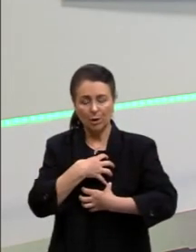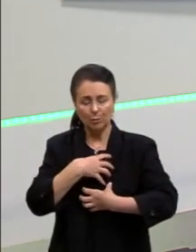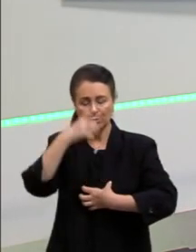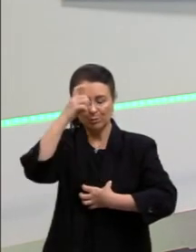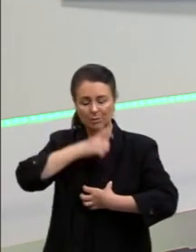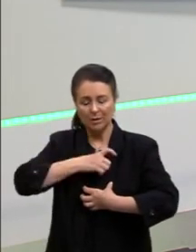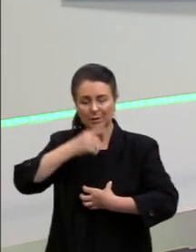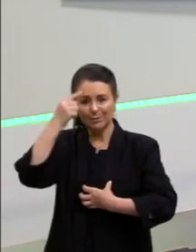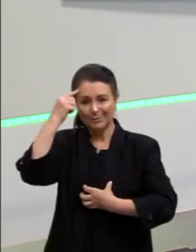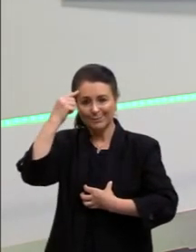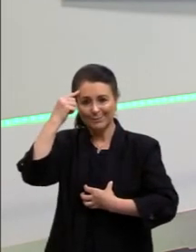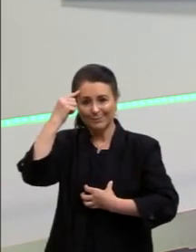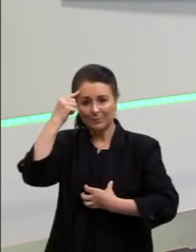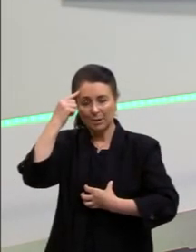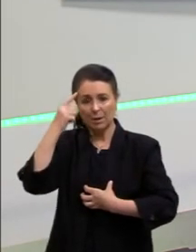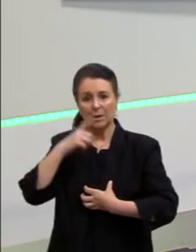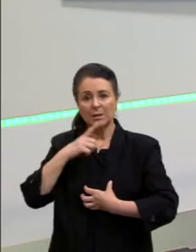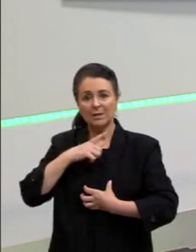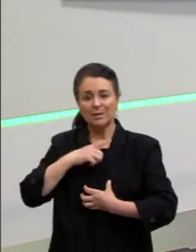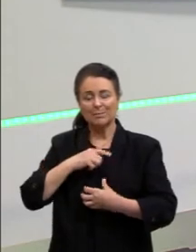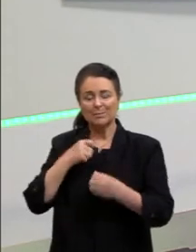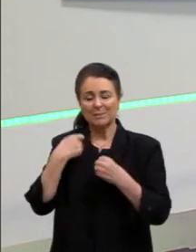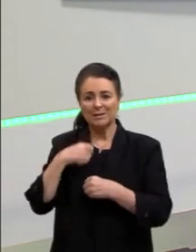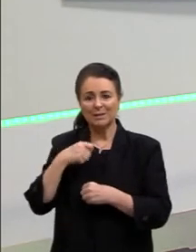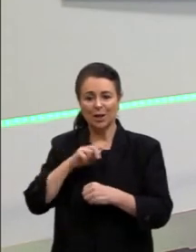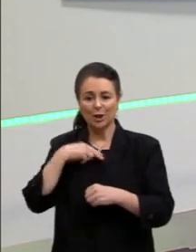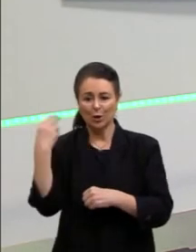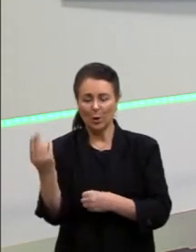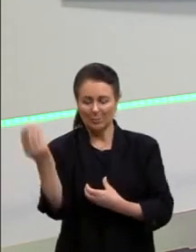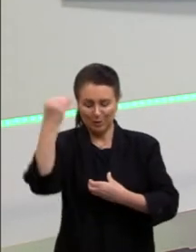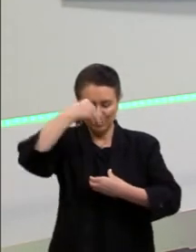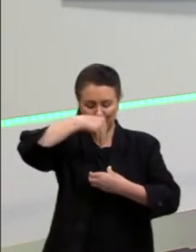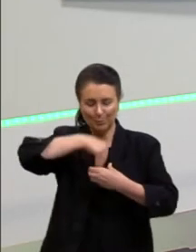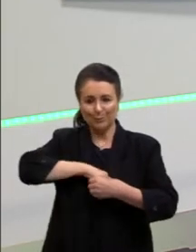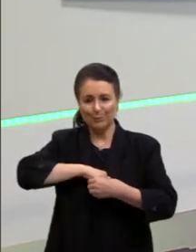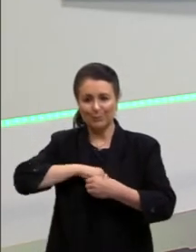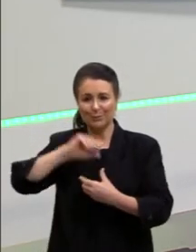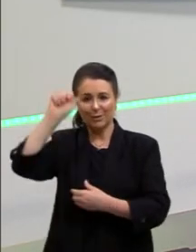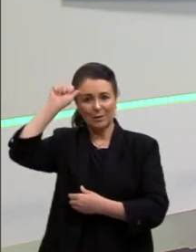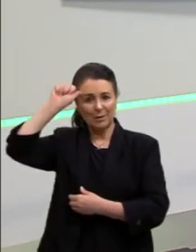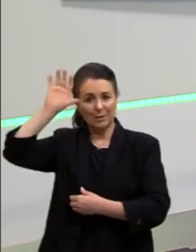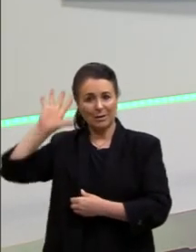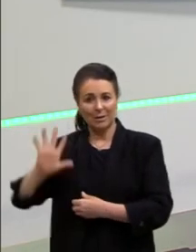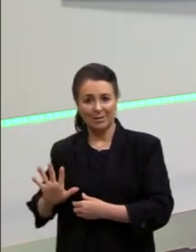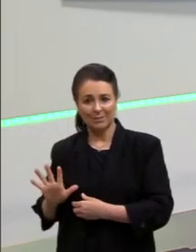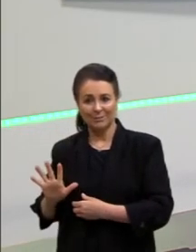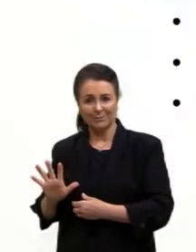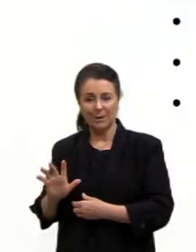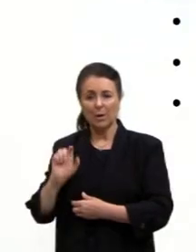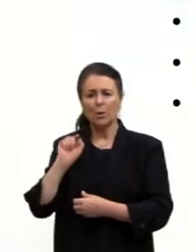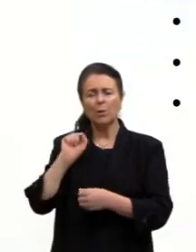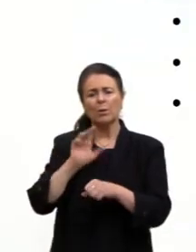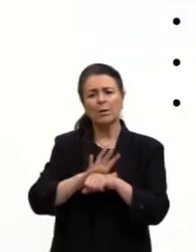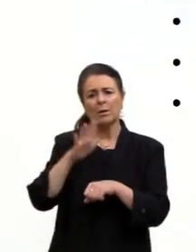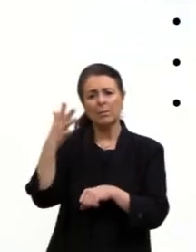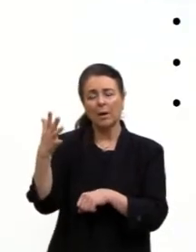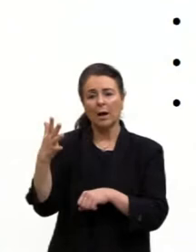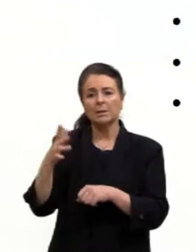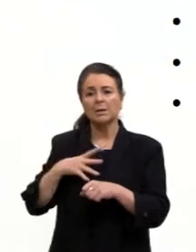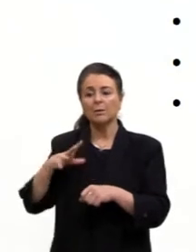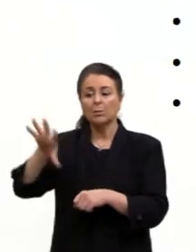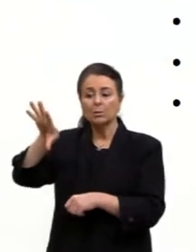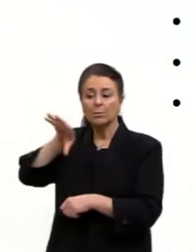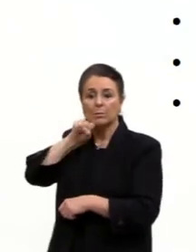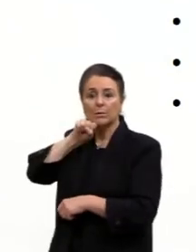pensar, que a gente deveria se africanizar mais. O que é também essa questão do patrimônio